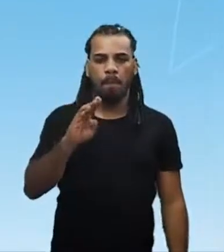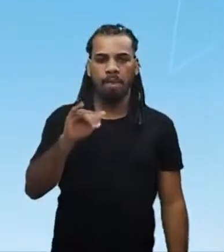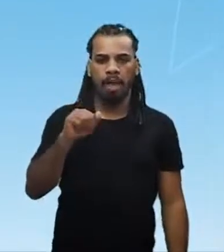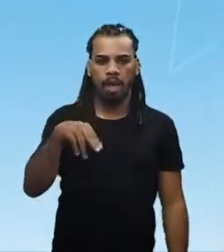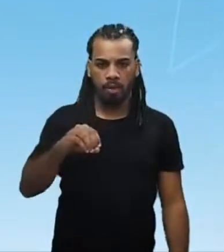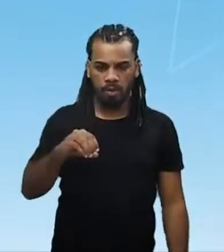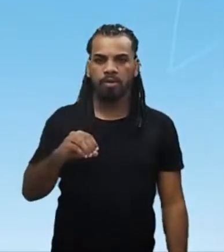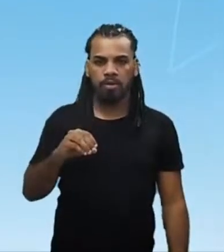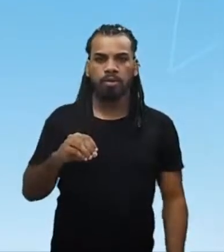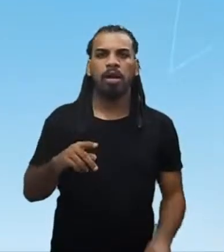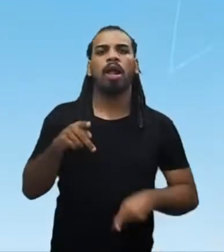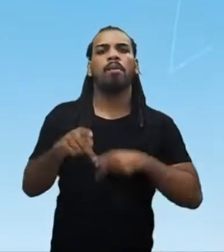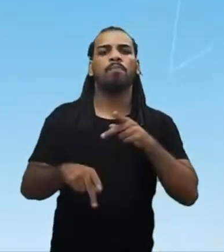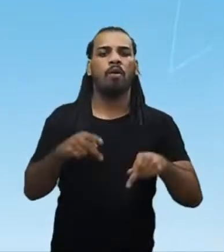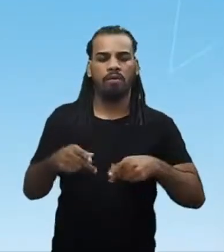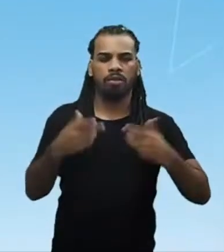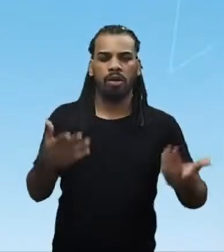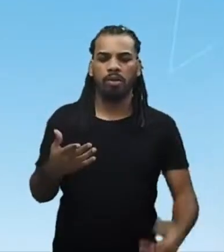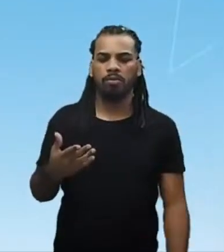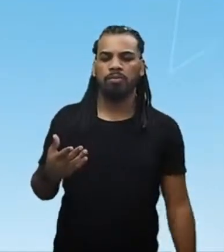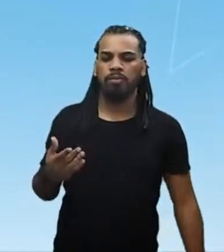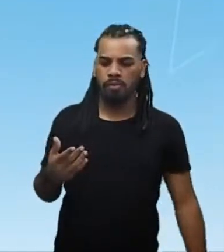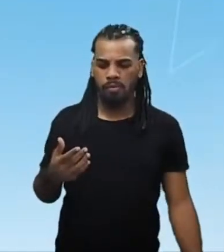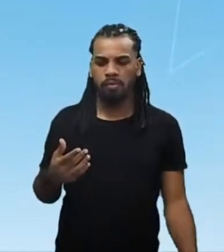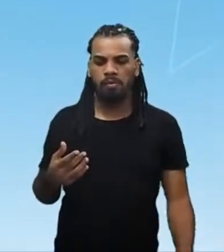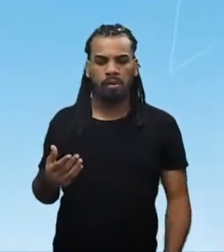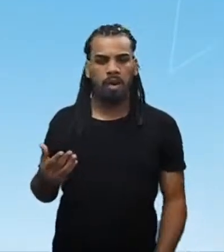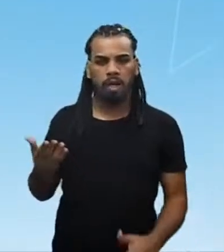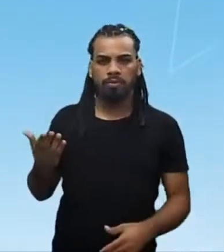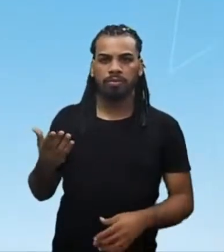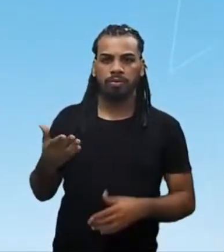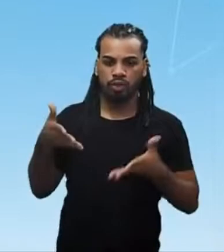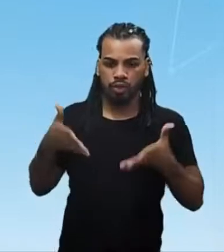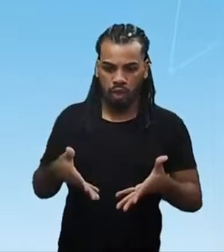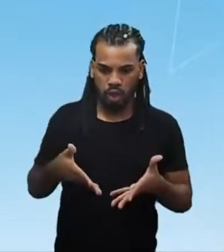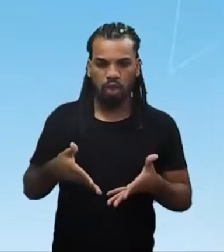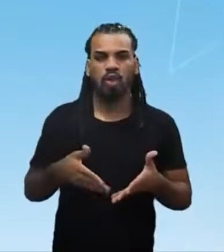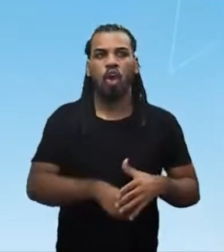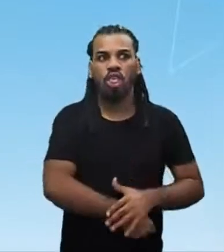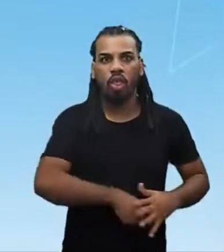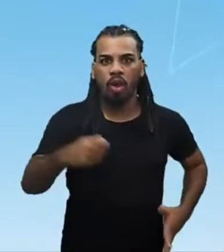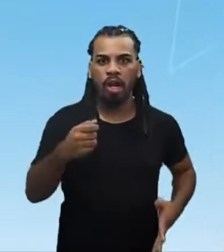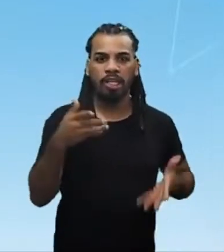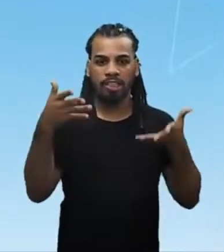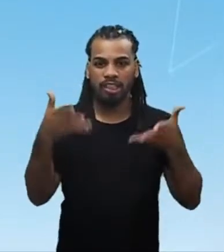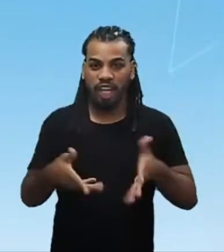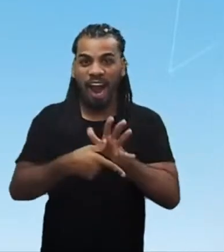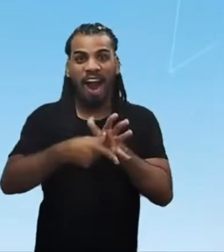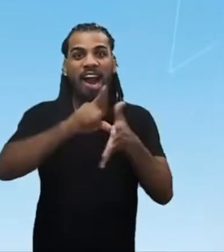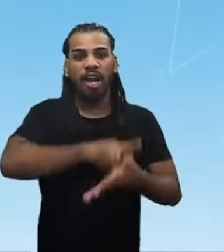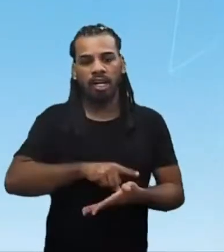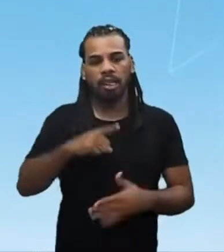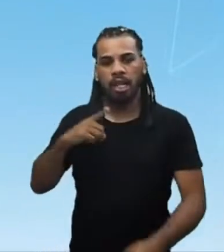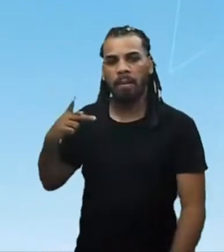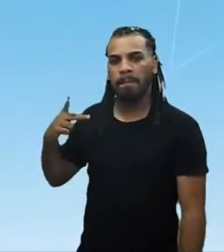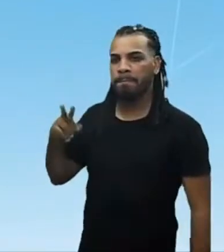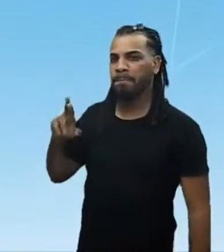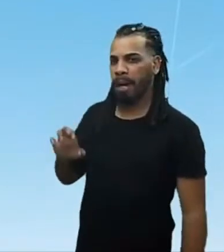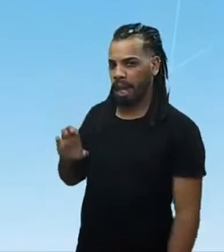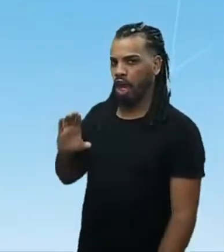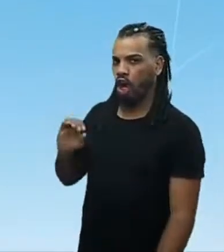que viviam aqui no continente americano, antes da chegada de Cristóvão Colombo. Então, sempre que puder,